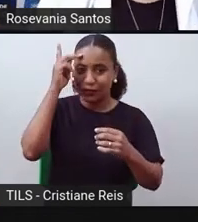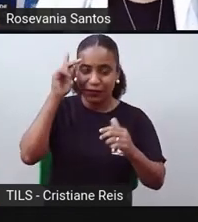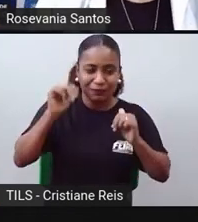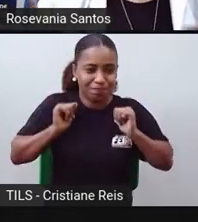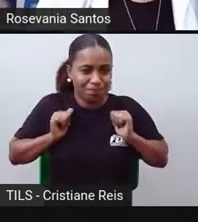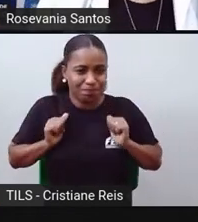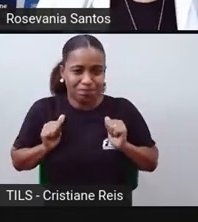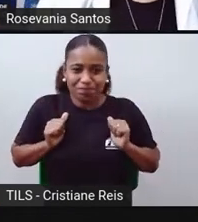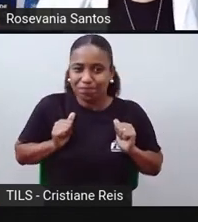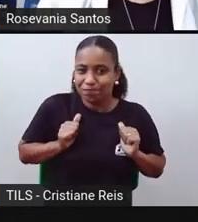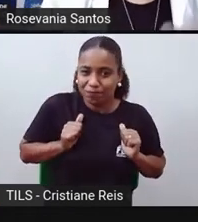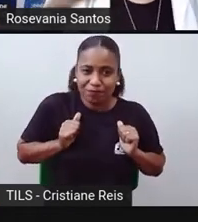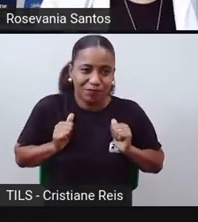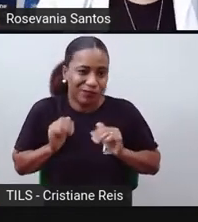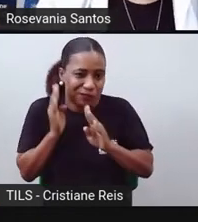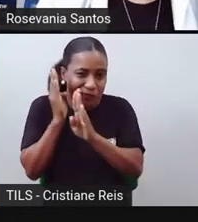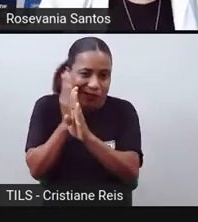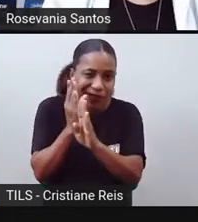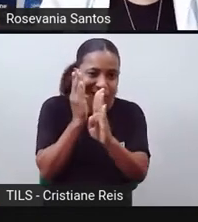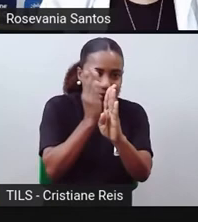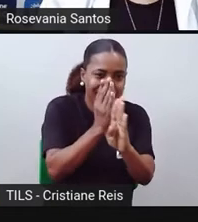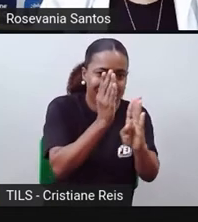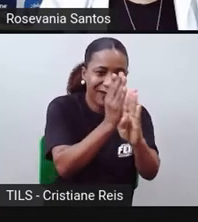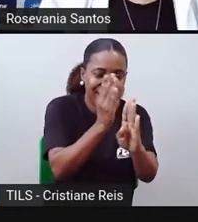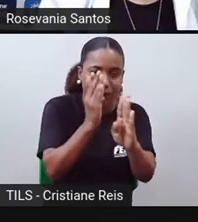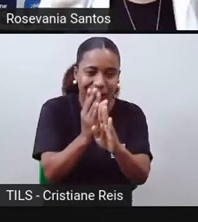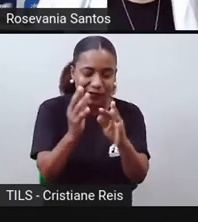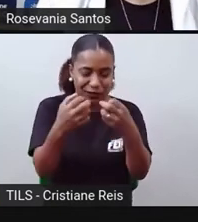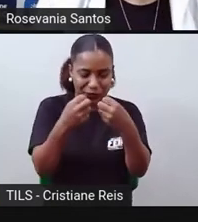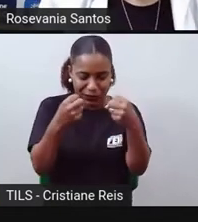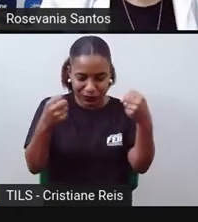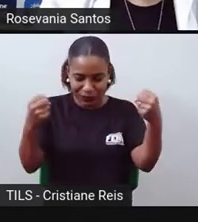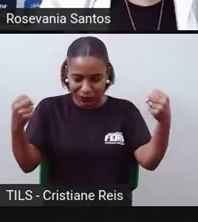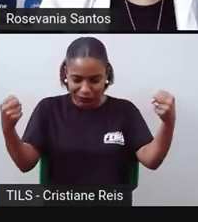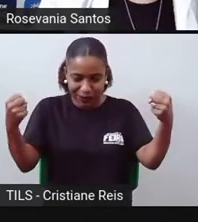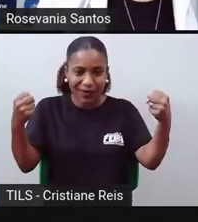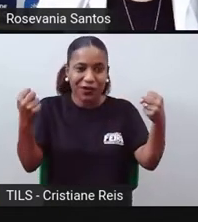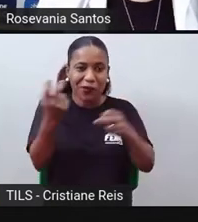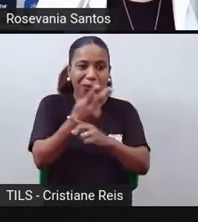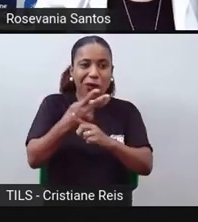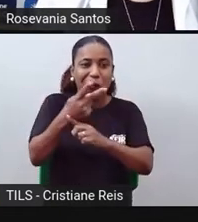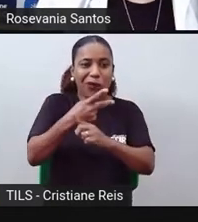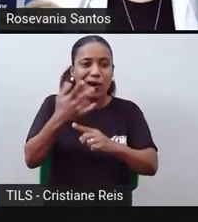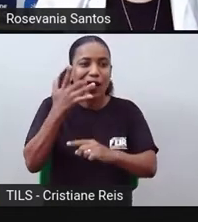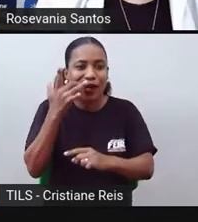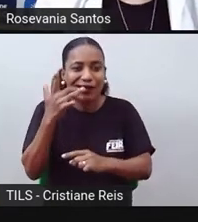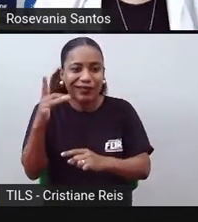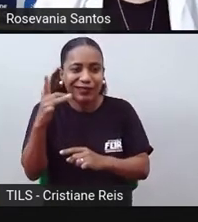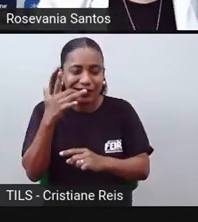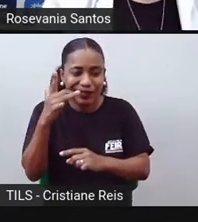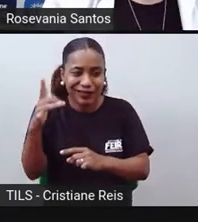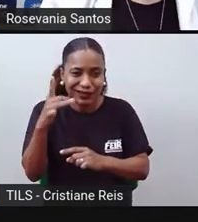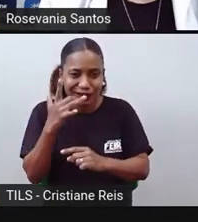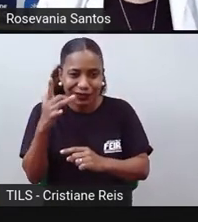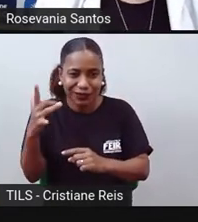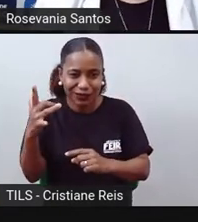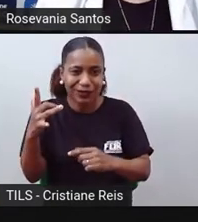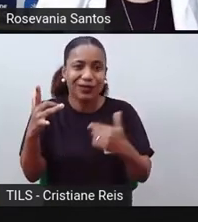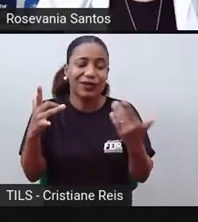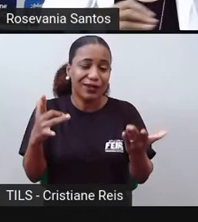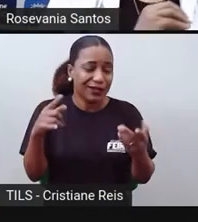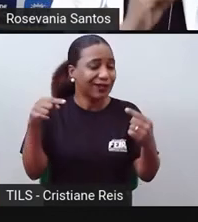tem alguma coisa para você desvendar, para você, né? Poder ali pegar os tesouros dessas ilhas. Então, tem muita coisa na indústria cinematográfica